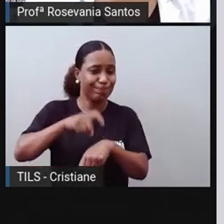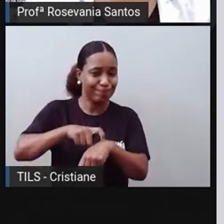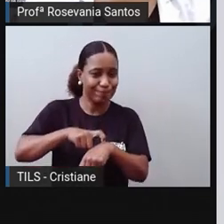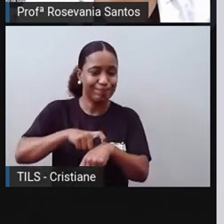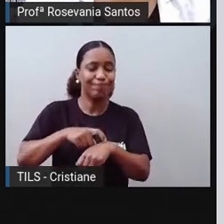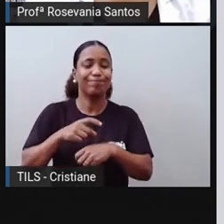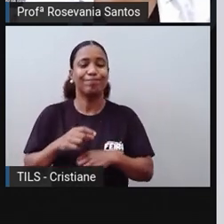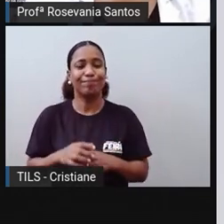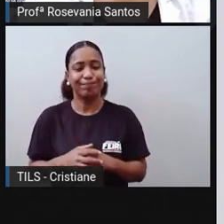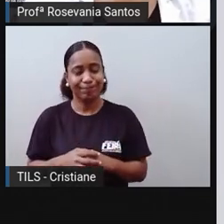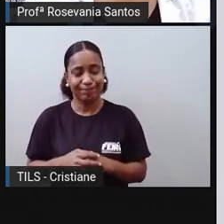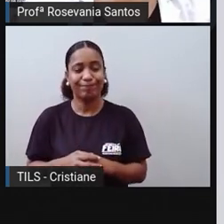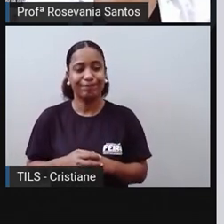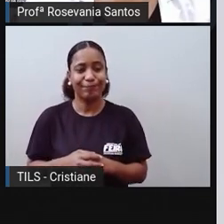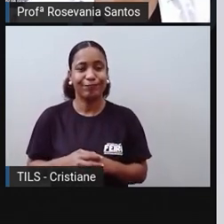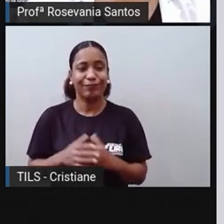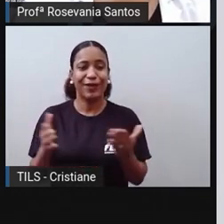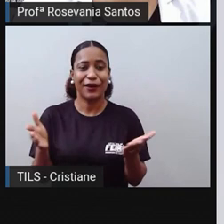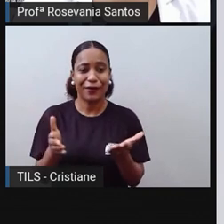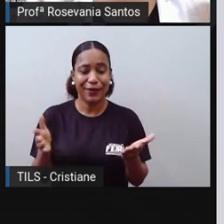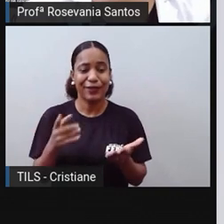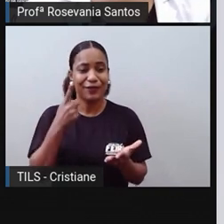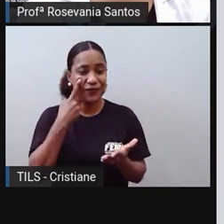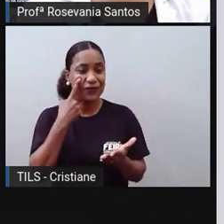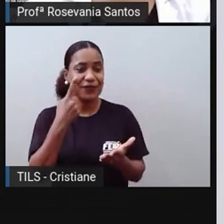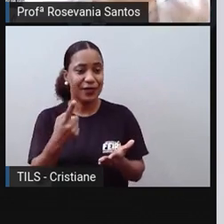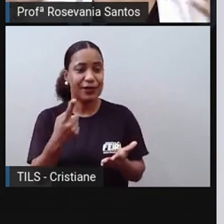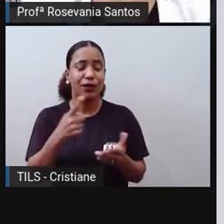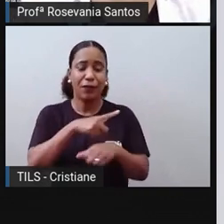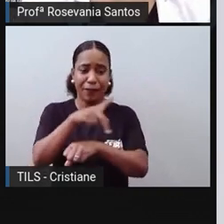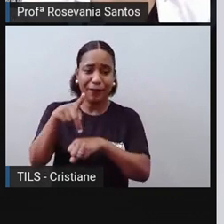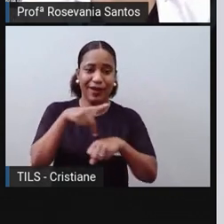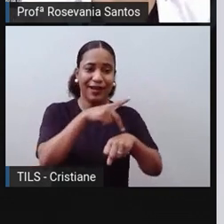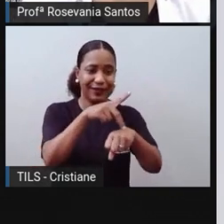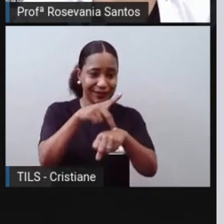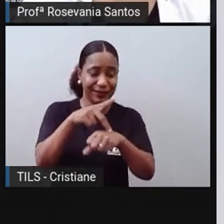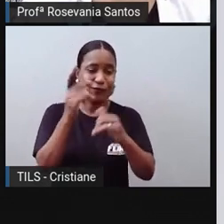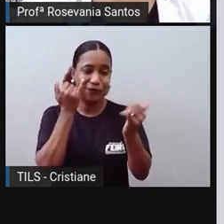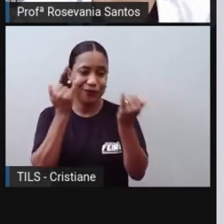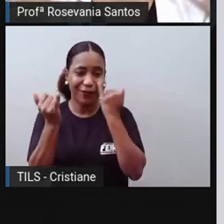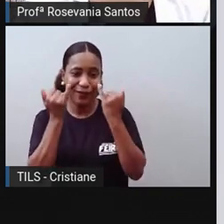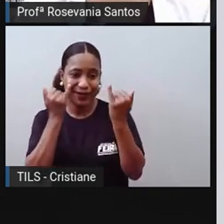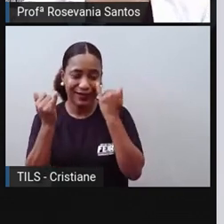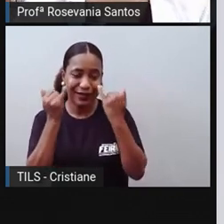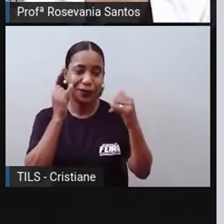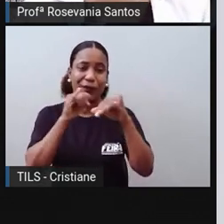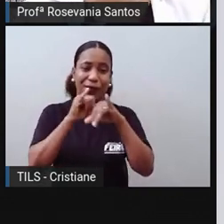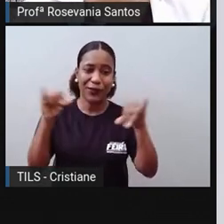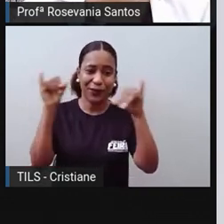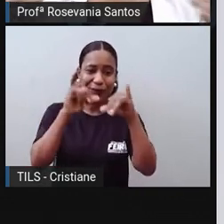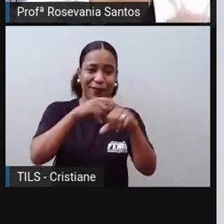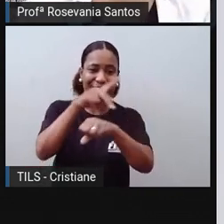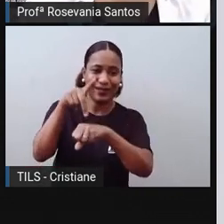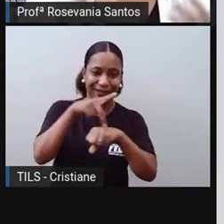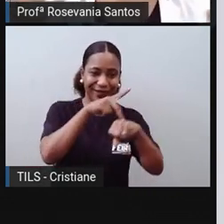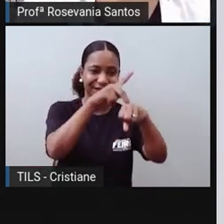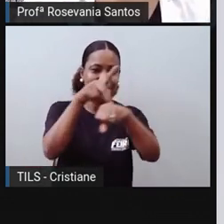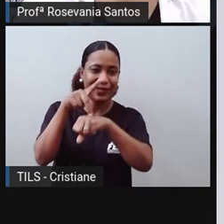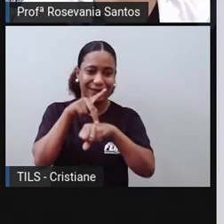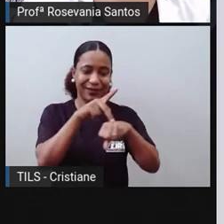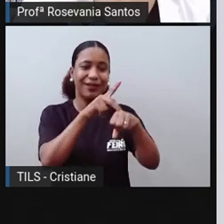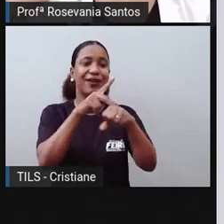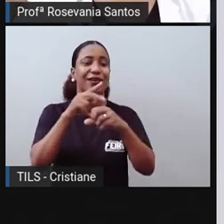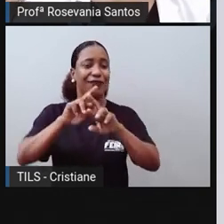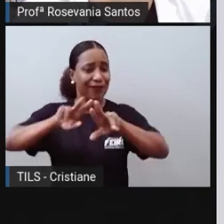embora dizer assim, viver no seu país, ter informação de qualquer outro país, de qualquer outra